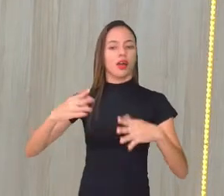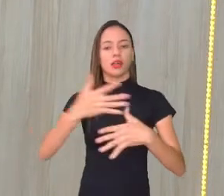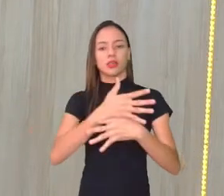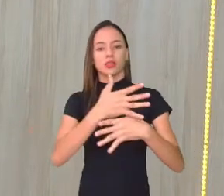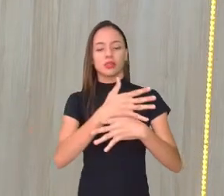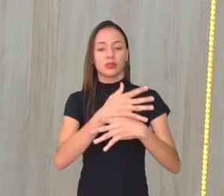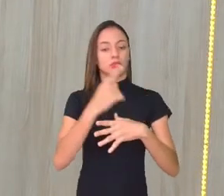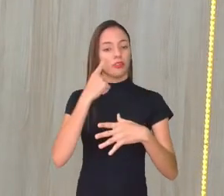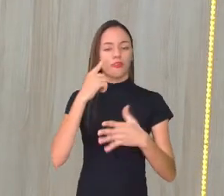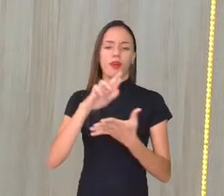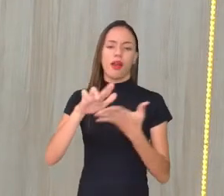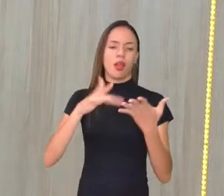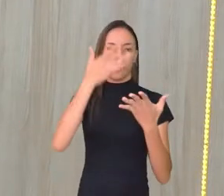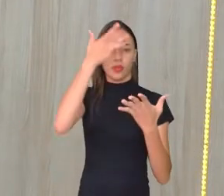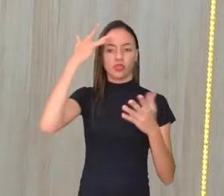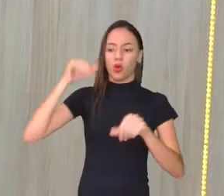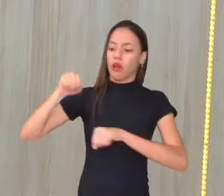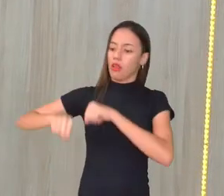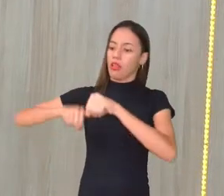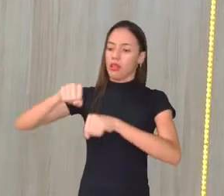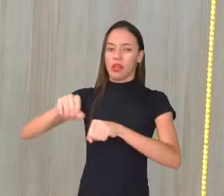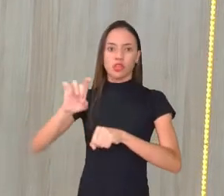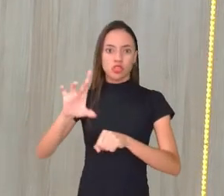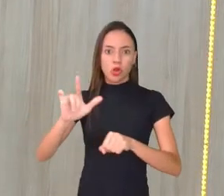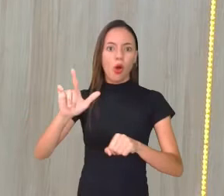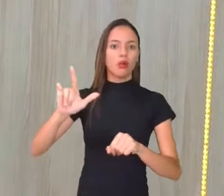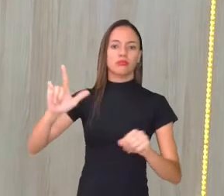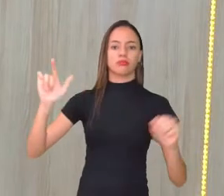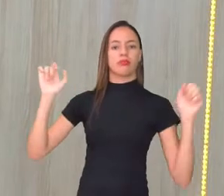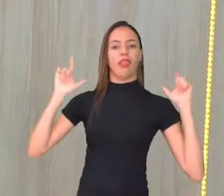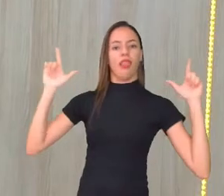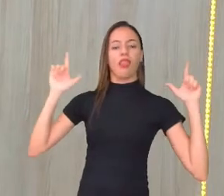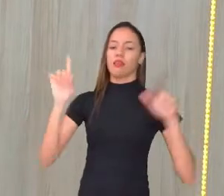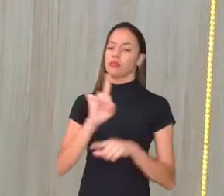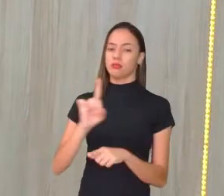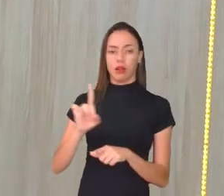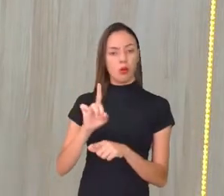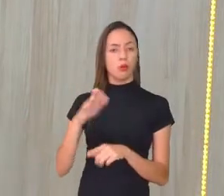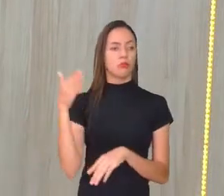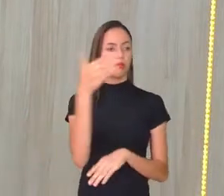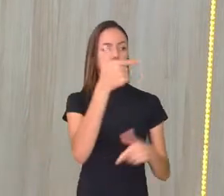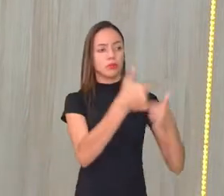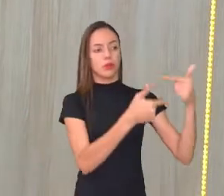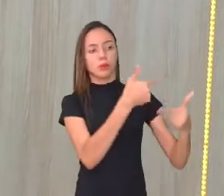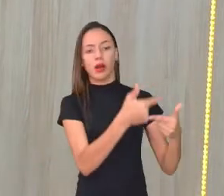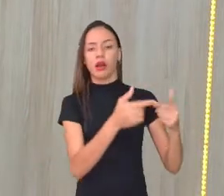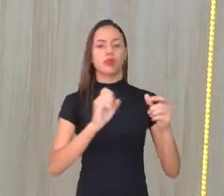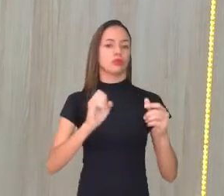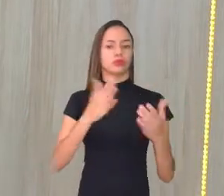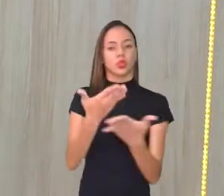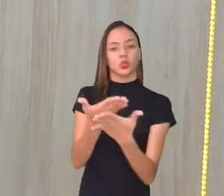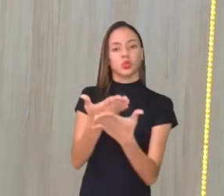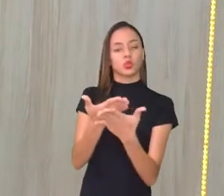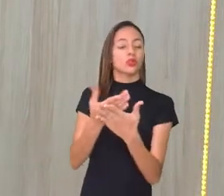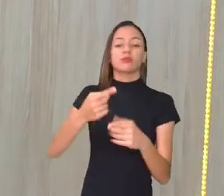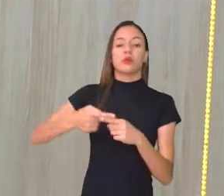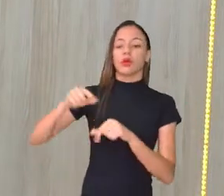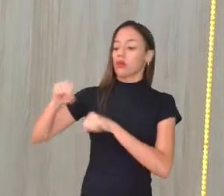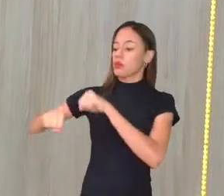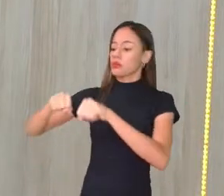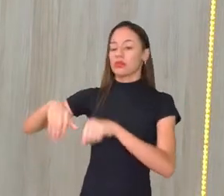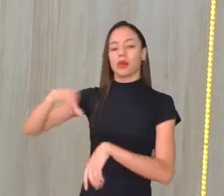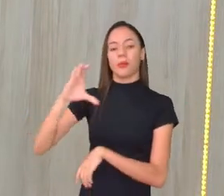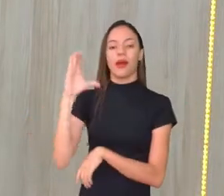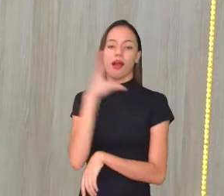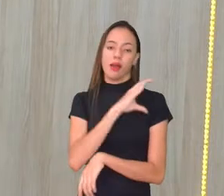andam de bike no dia a dia, não apenas por lazer. As pessoas se locomovem para trabalhar, para estudar, porque é mais rápido. Então,